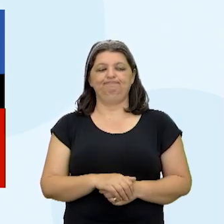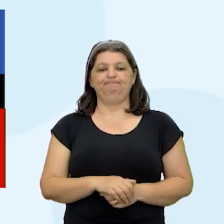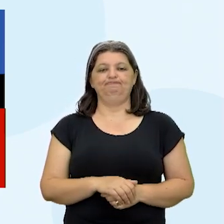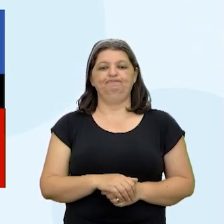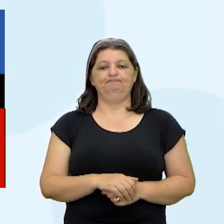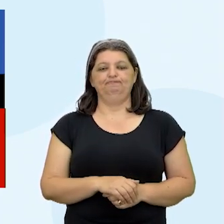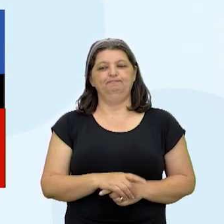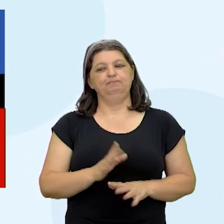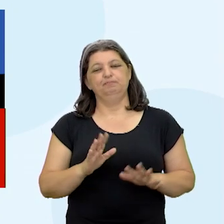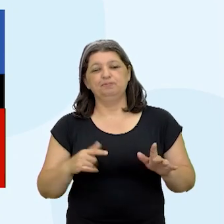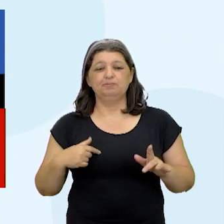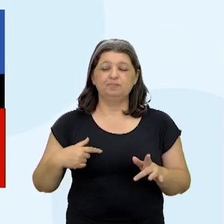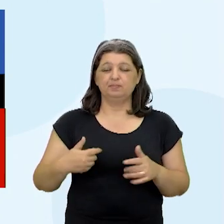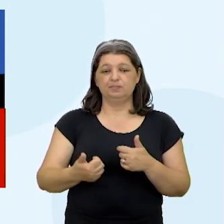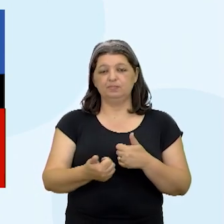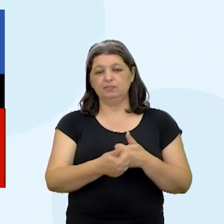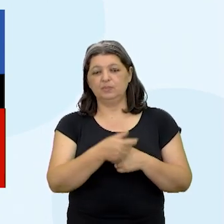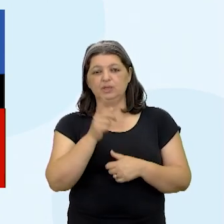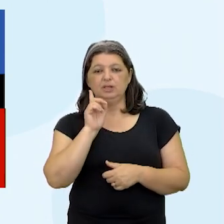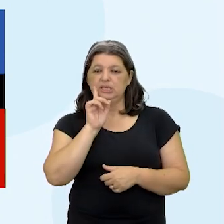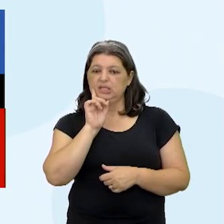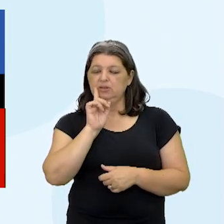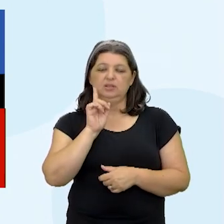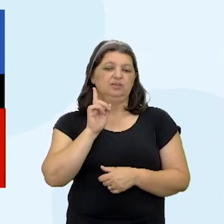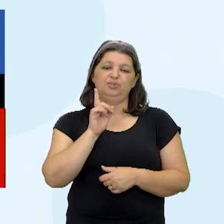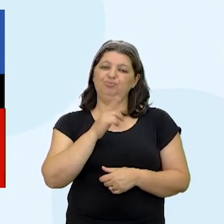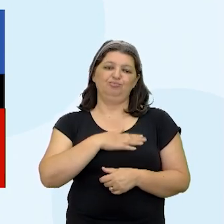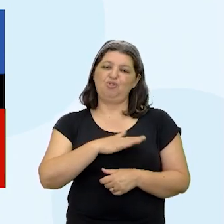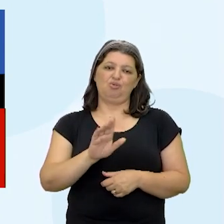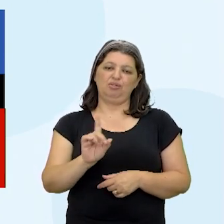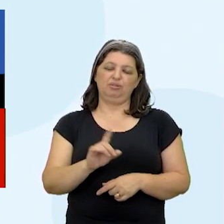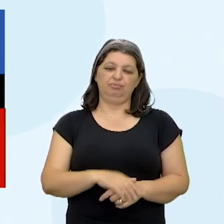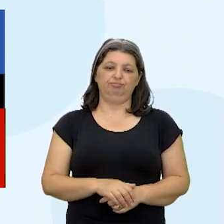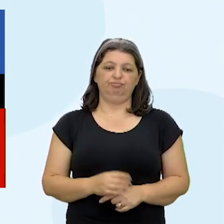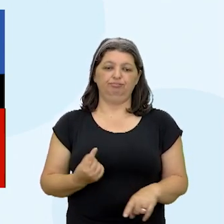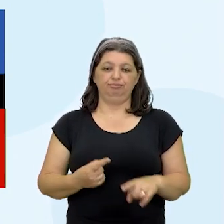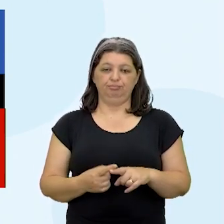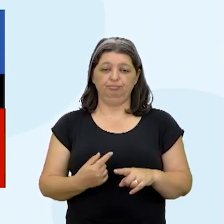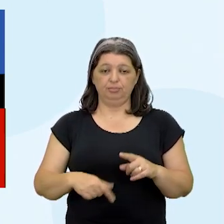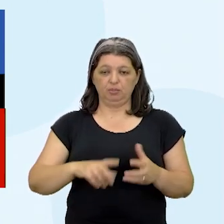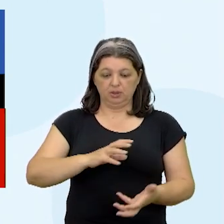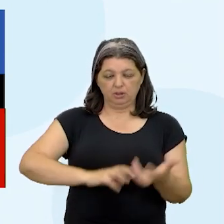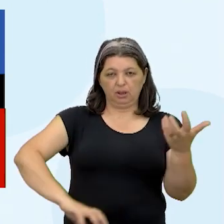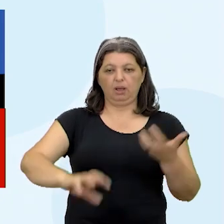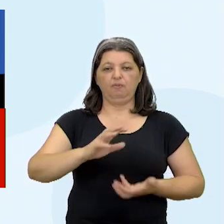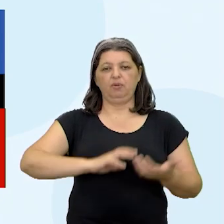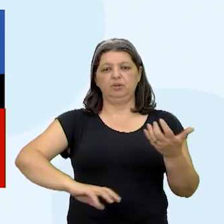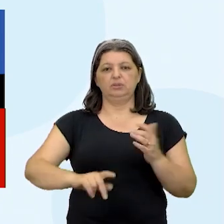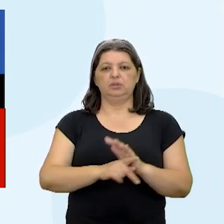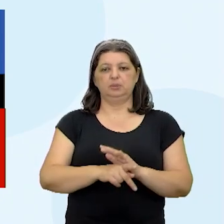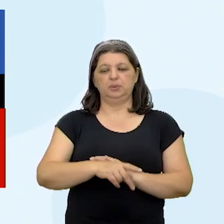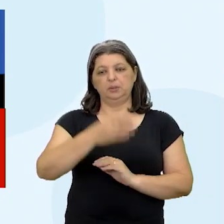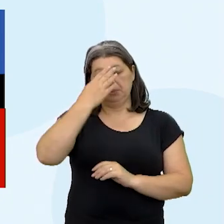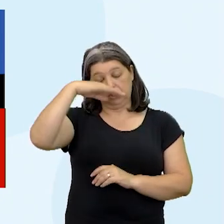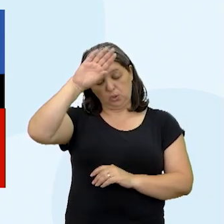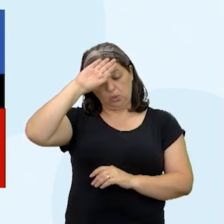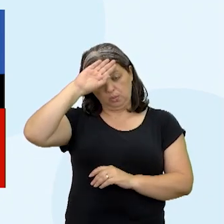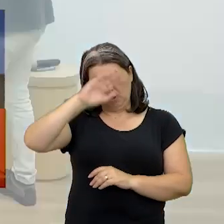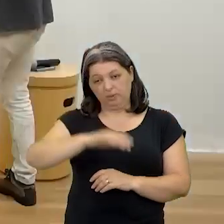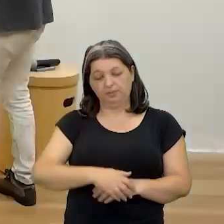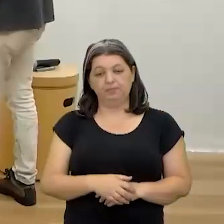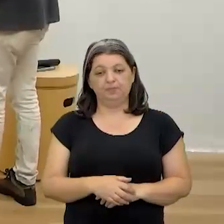raiva dele. É, os Estados Unidos não vão curtir muito isso. E se a gente olhar a Revolução Cubana, eles aplicaram na prática